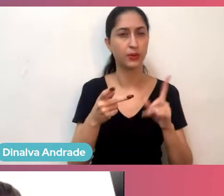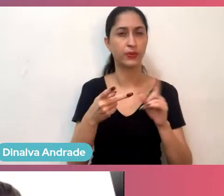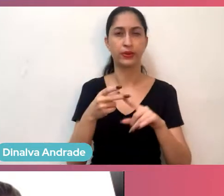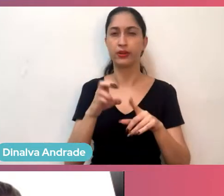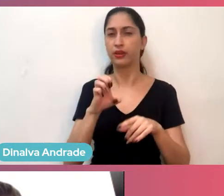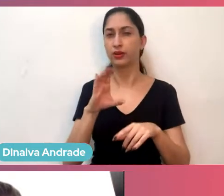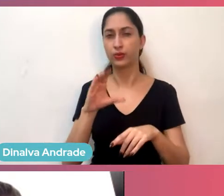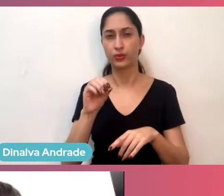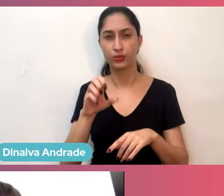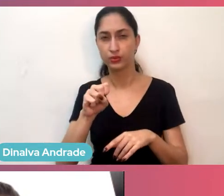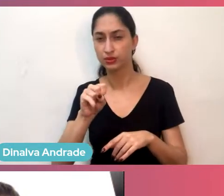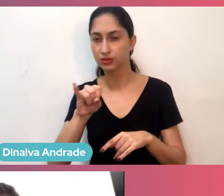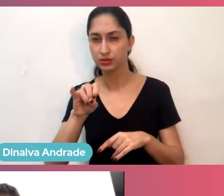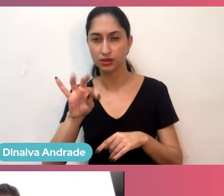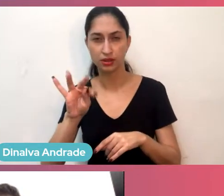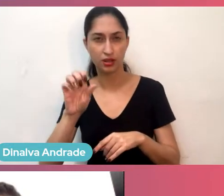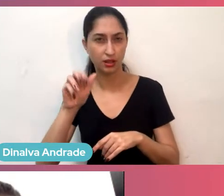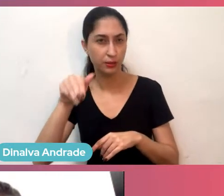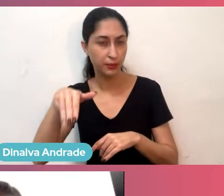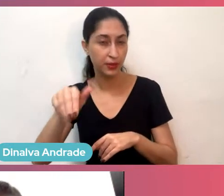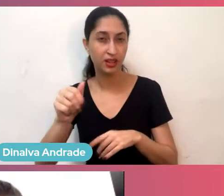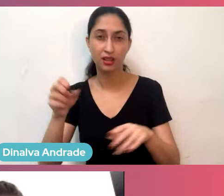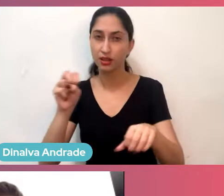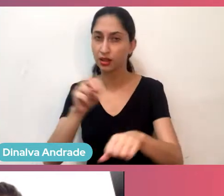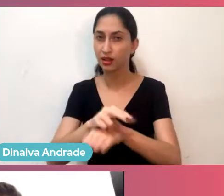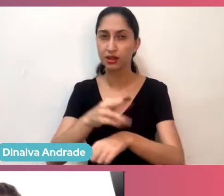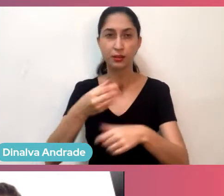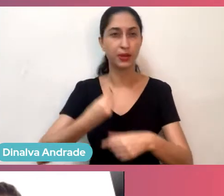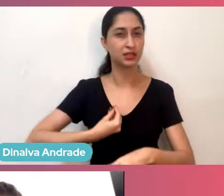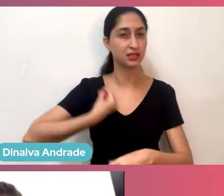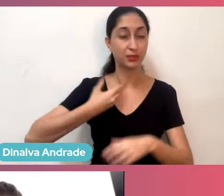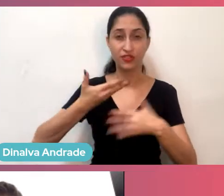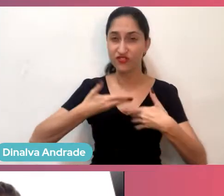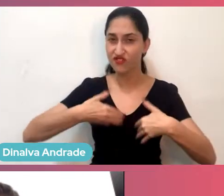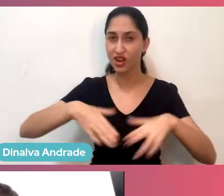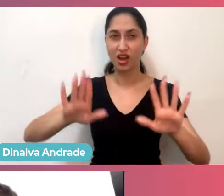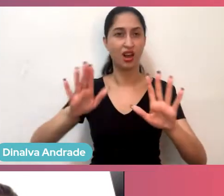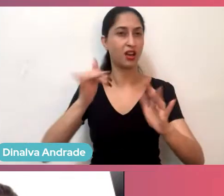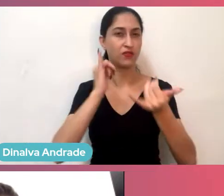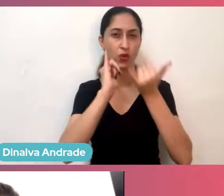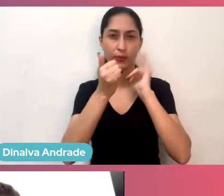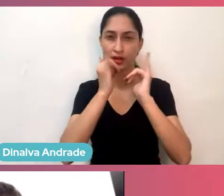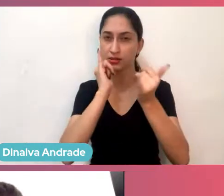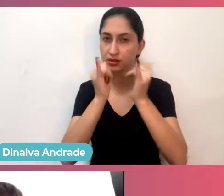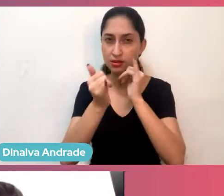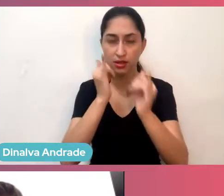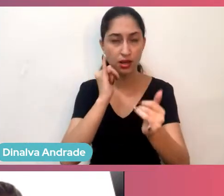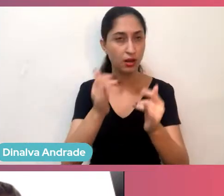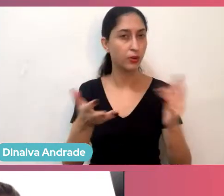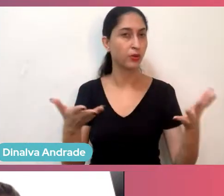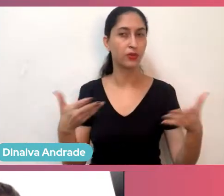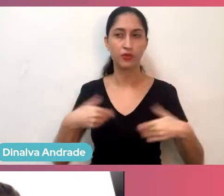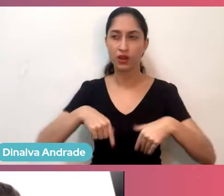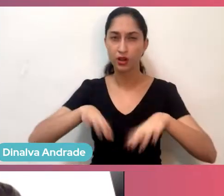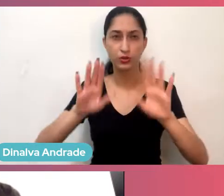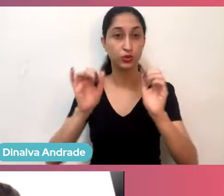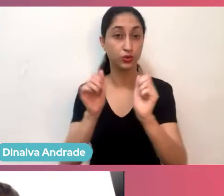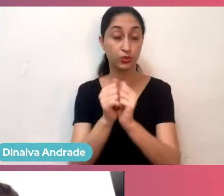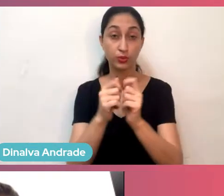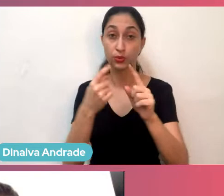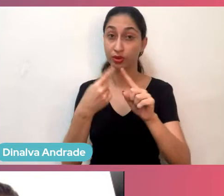participativamente. Entregue, sabe, informação, chegue junto, porque o